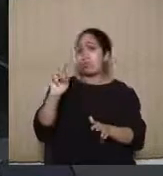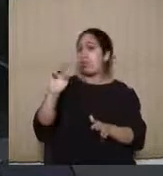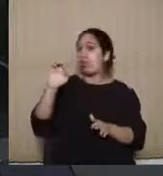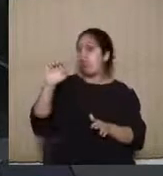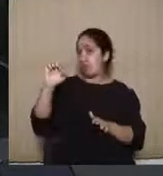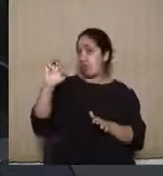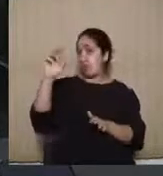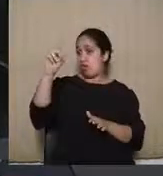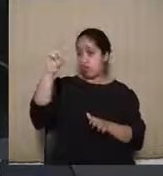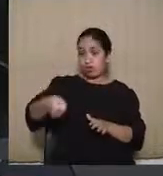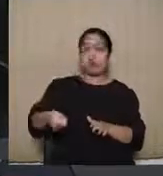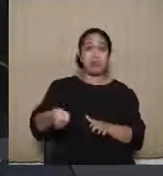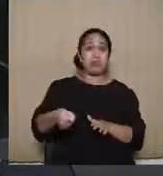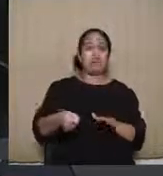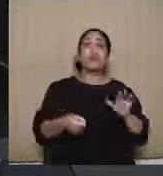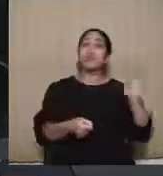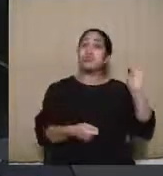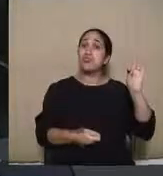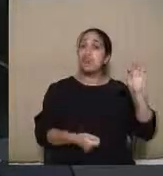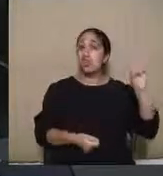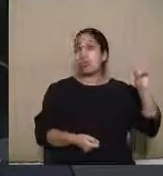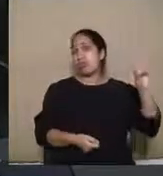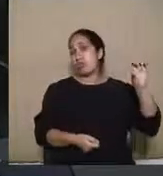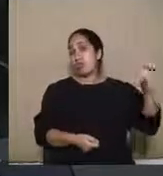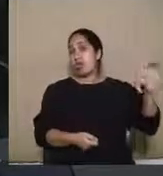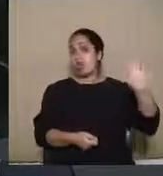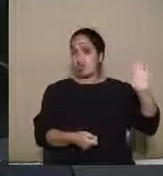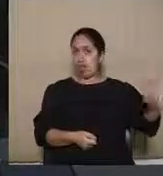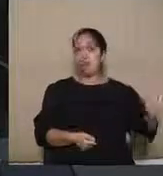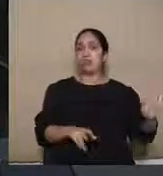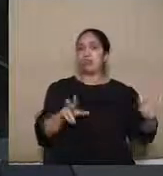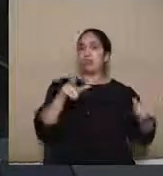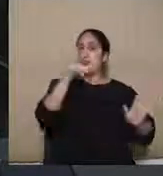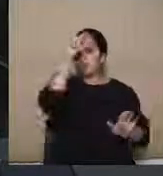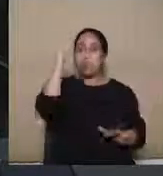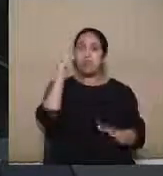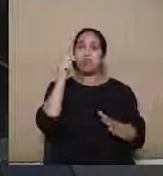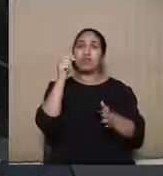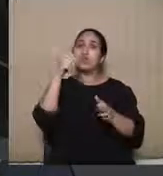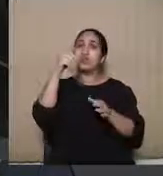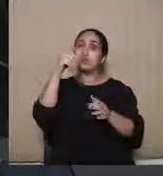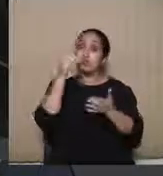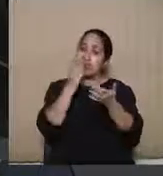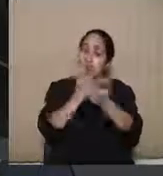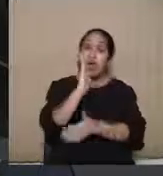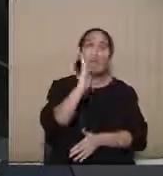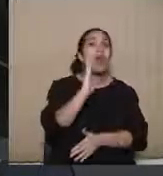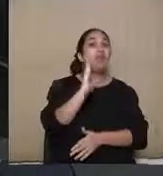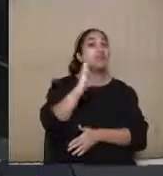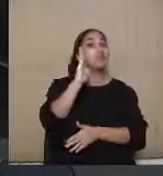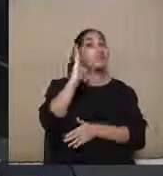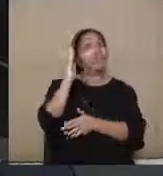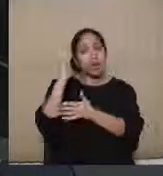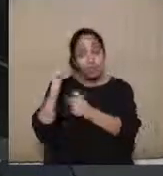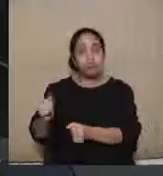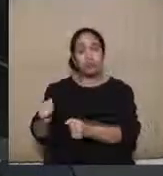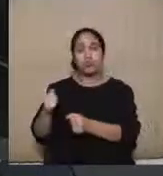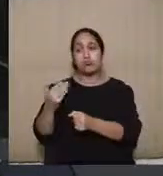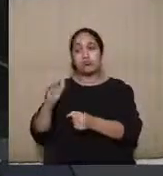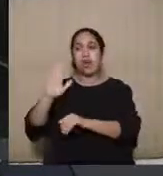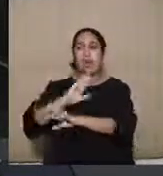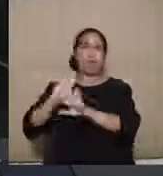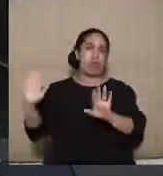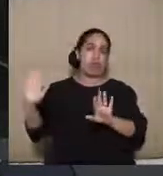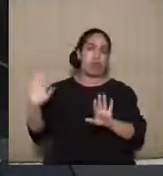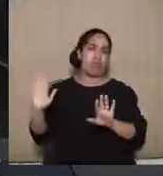chega no TSE e acabou a história. Aí o prefeito eleito é eleito e assume ou ele já é impugnado e sequer vá para a urna.